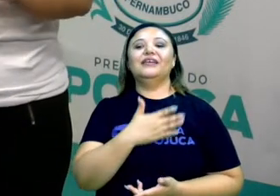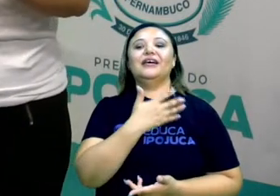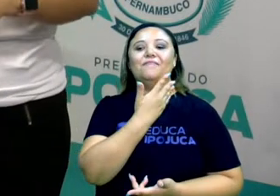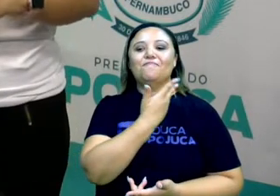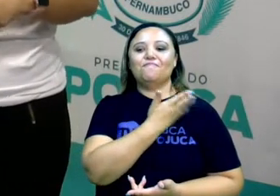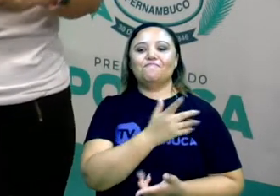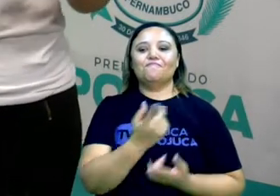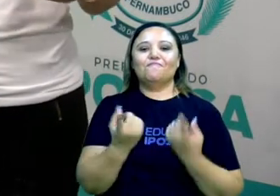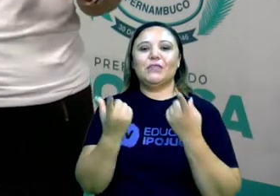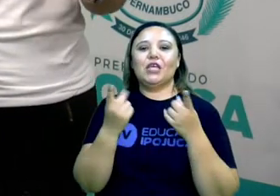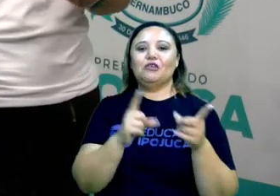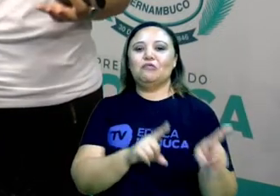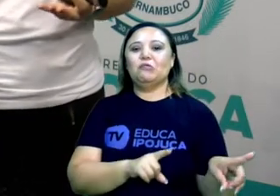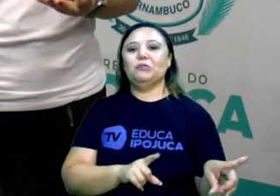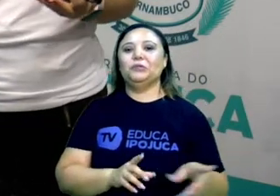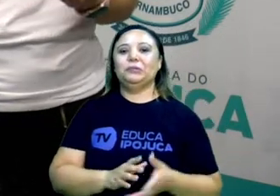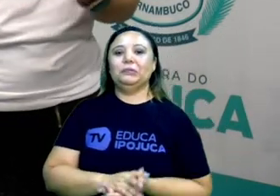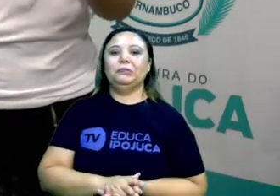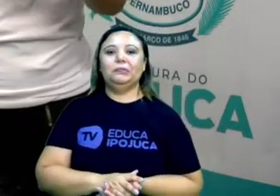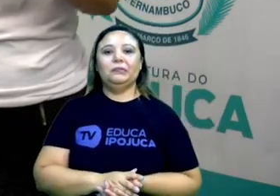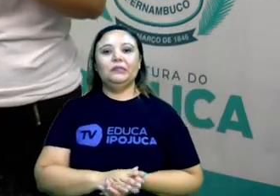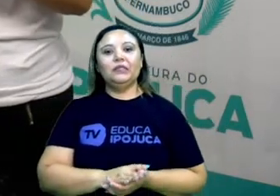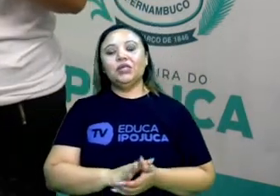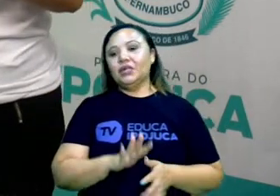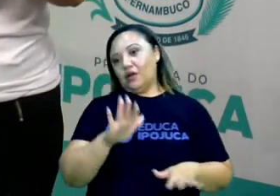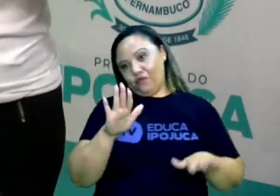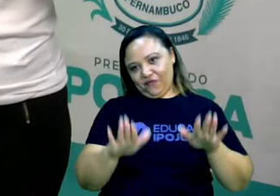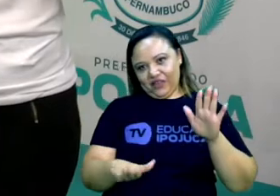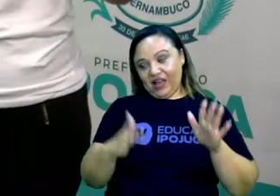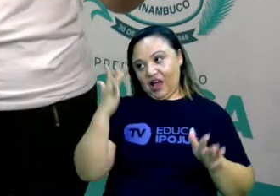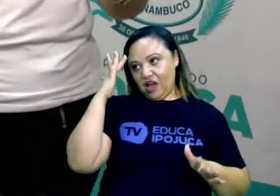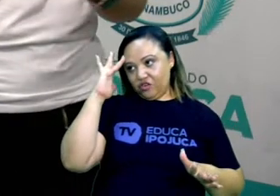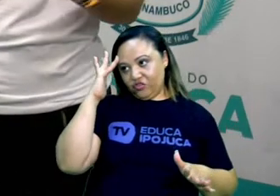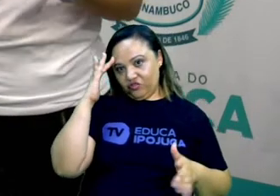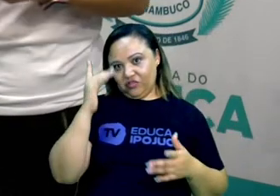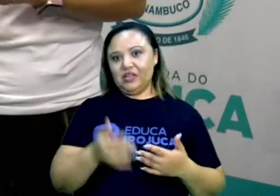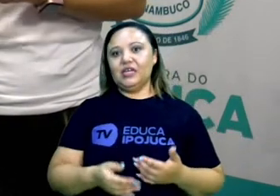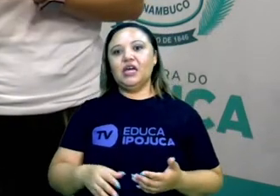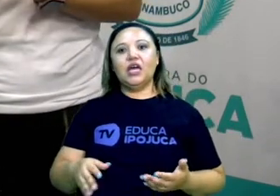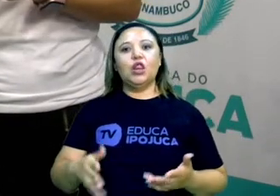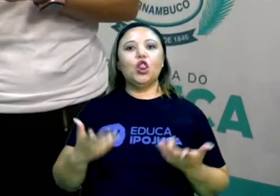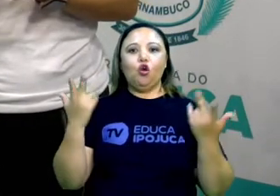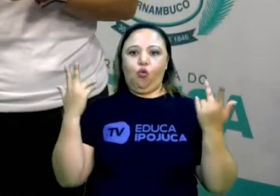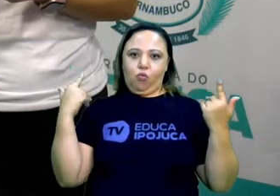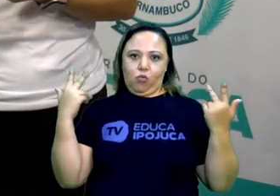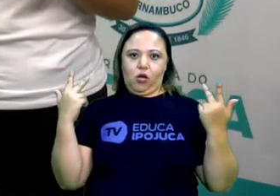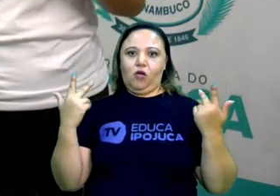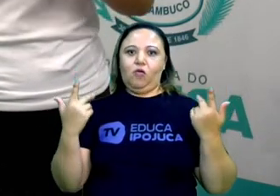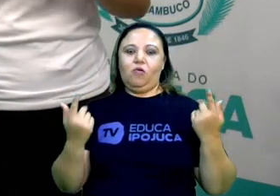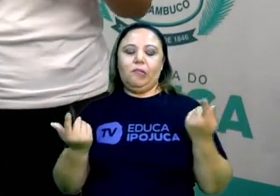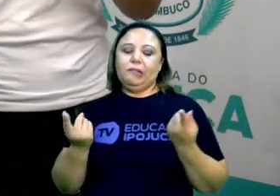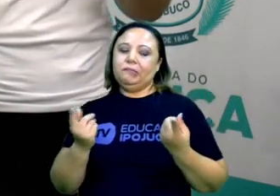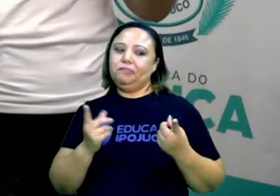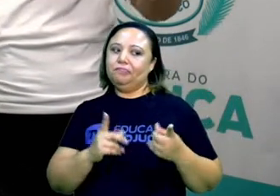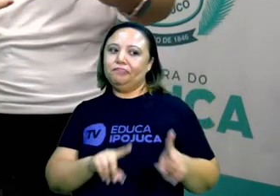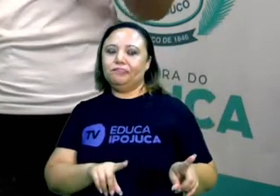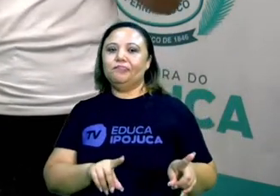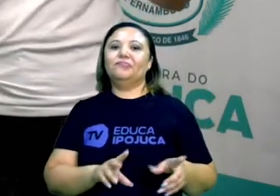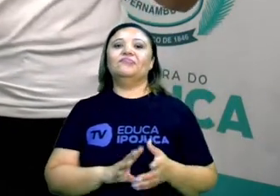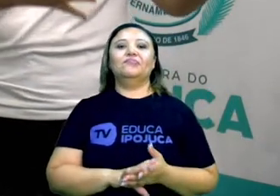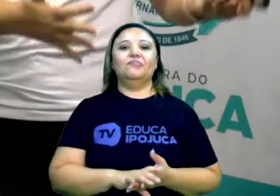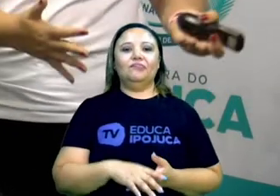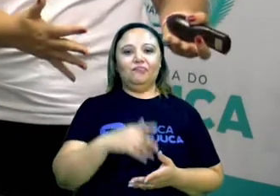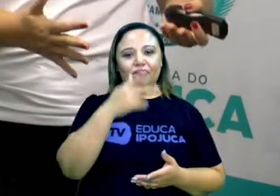Às vezes, ela parece tão comum no nosso dia a dia, mas eu estou discriminando uma parcela da sociedade. Eu estou discriminando